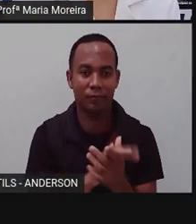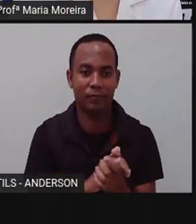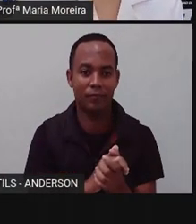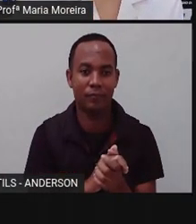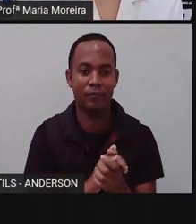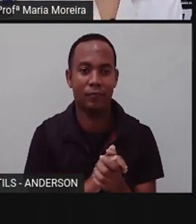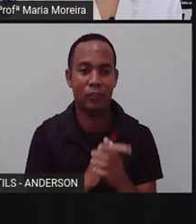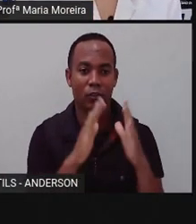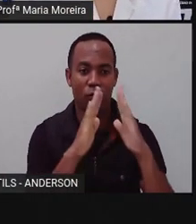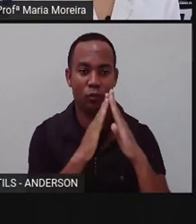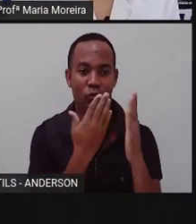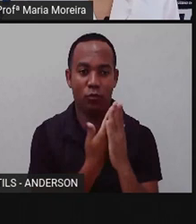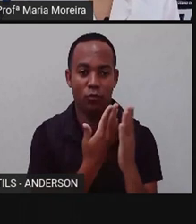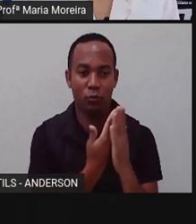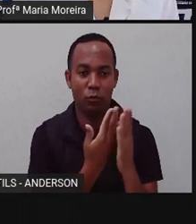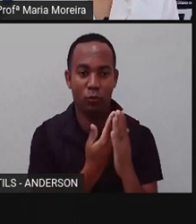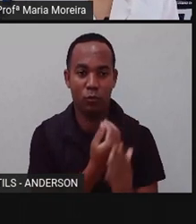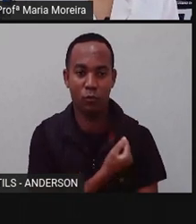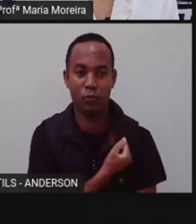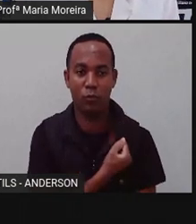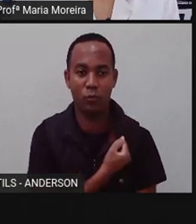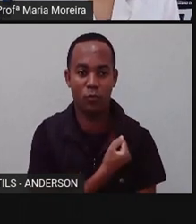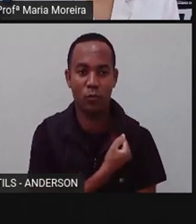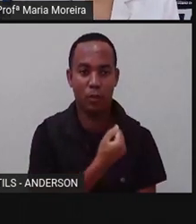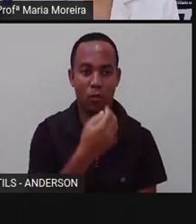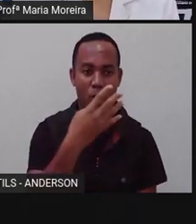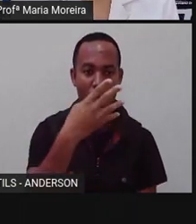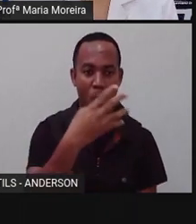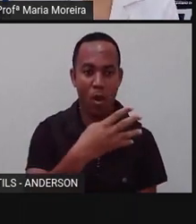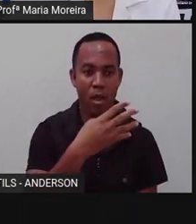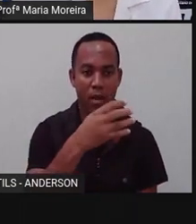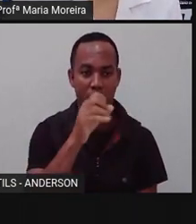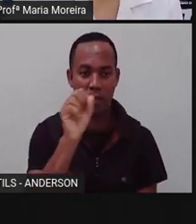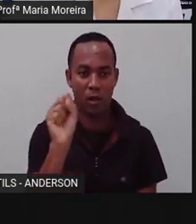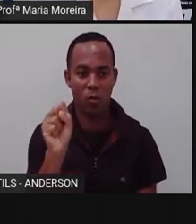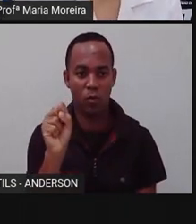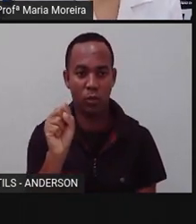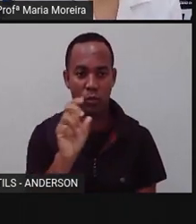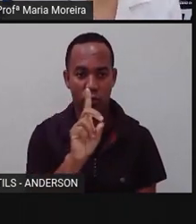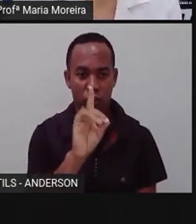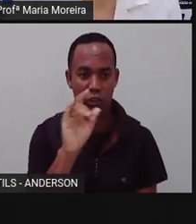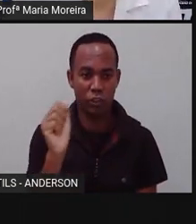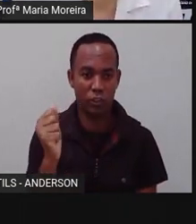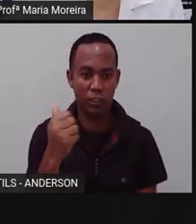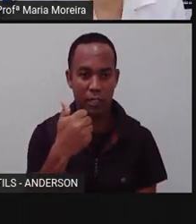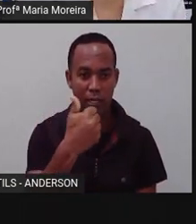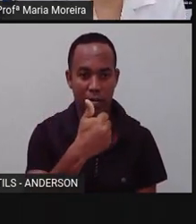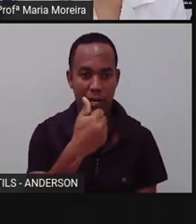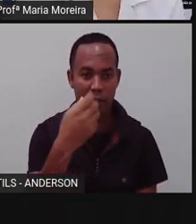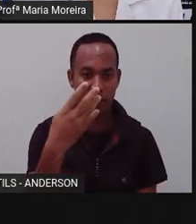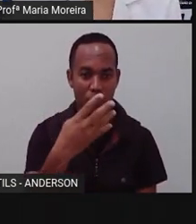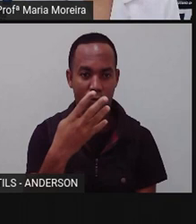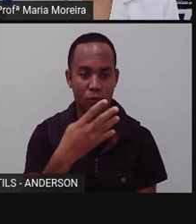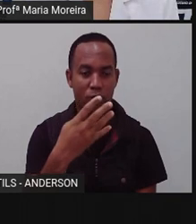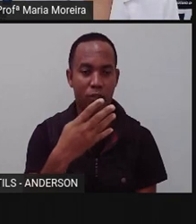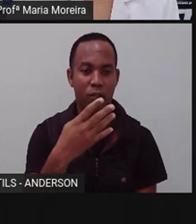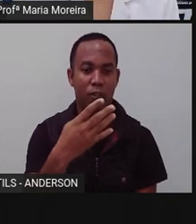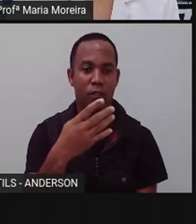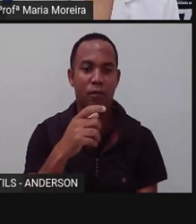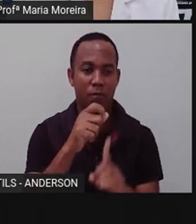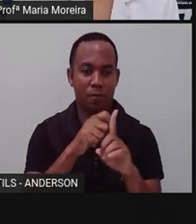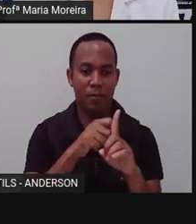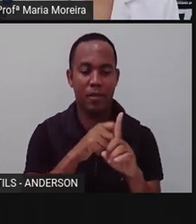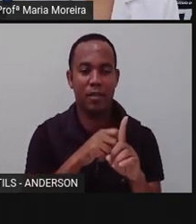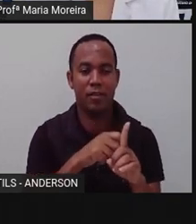Nossa aula de número 48, dia 14 do 5. Nossa área de